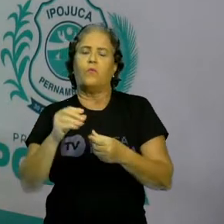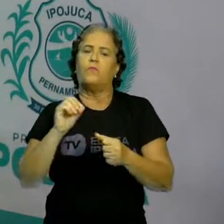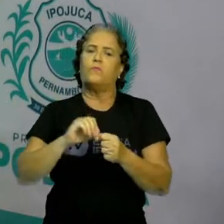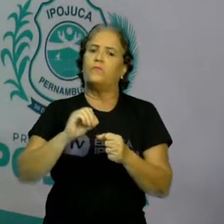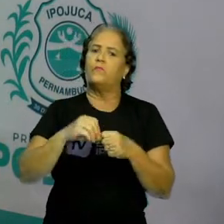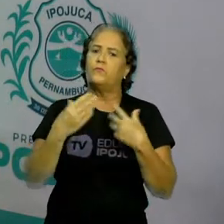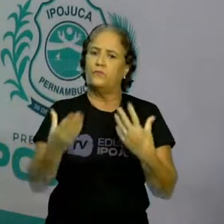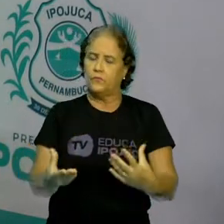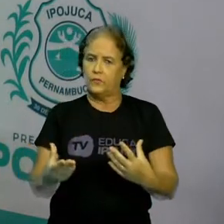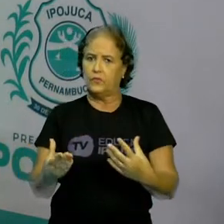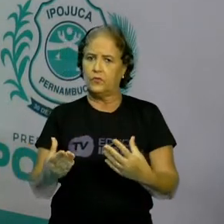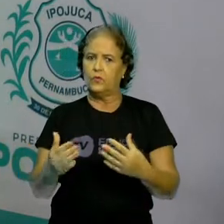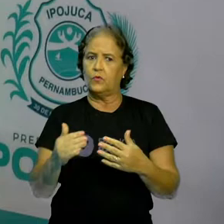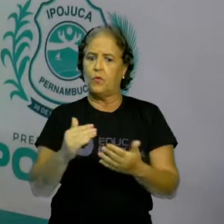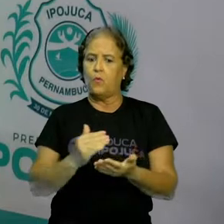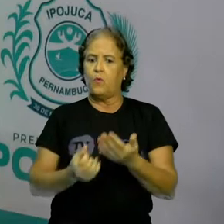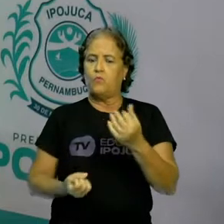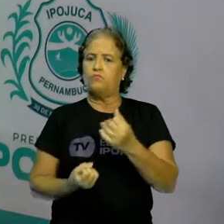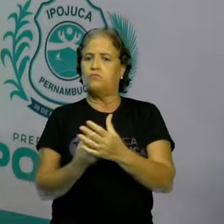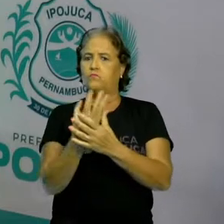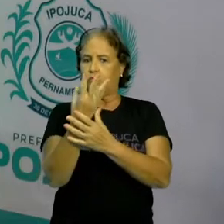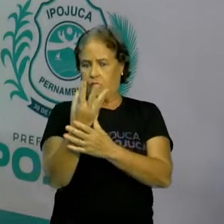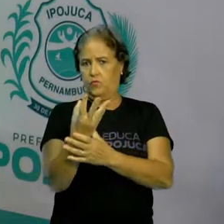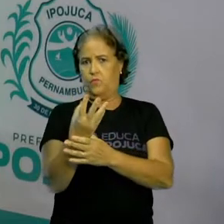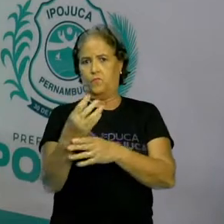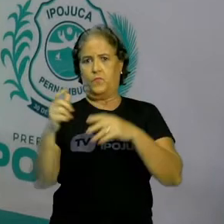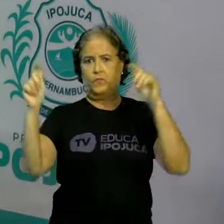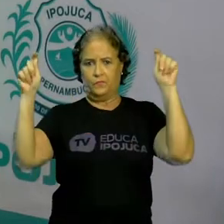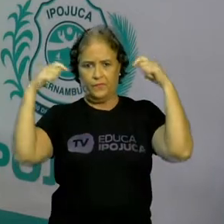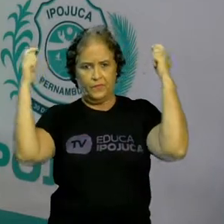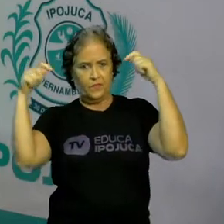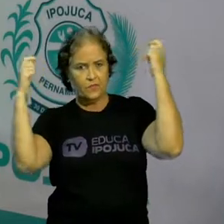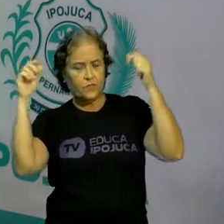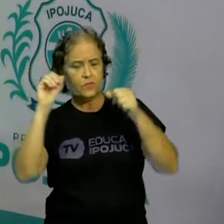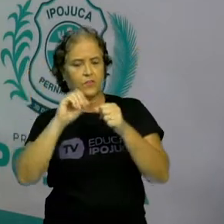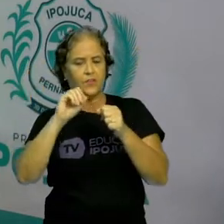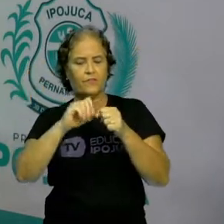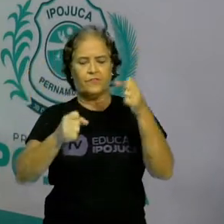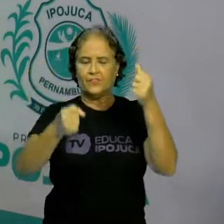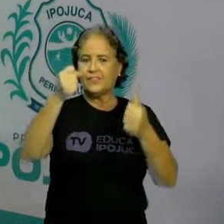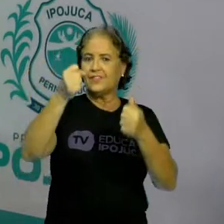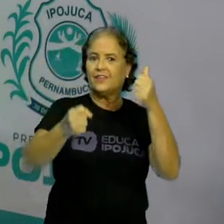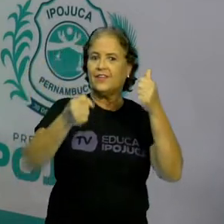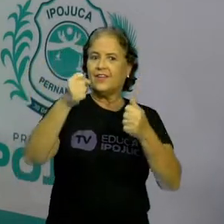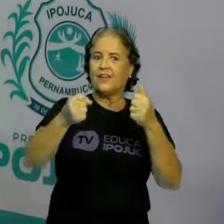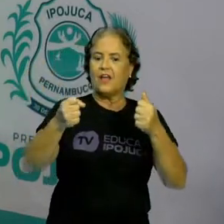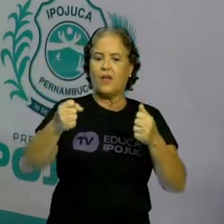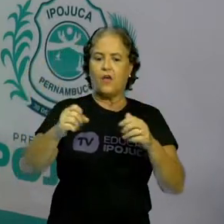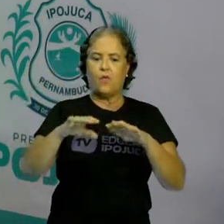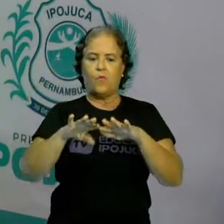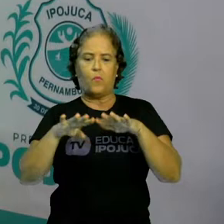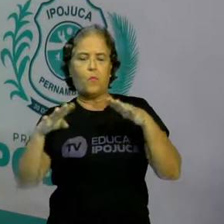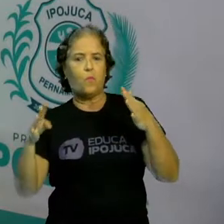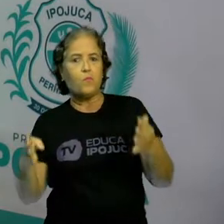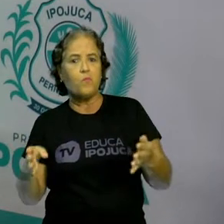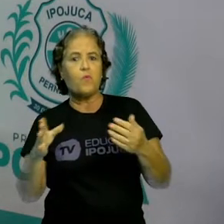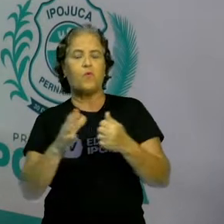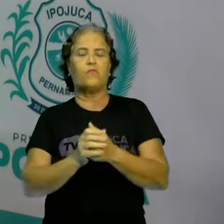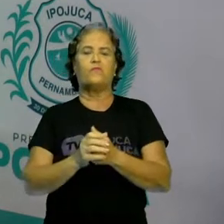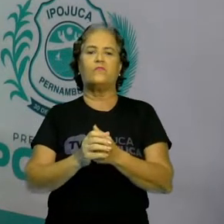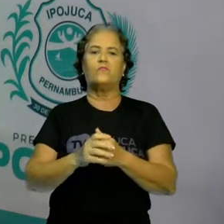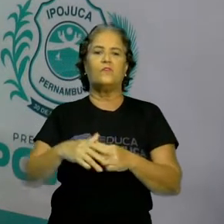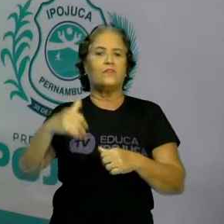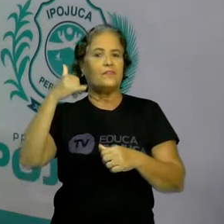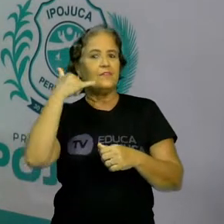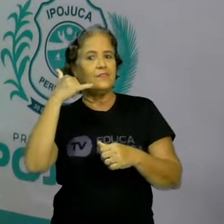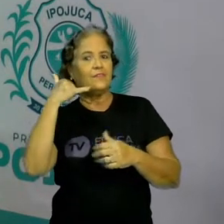surgimento da indústria que nós temos hoje, que fabrica carros, fabrica motos, celulares, computadores, tudo o que nós temos hoje.